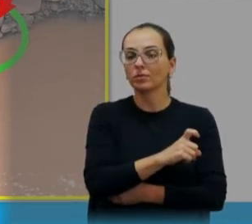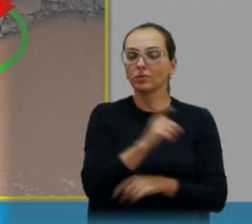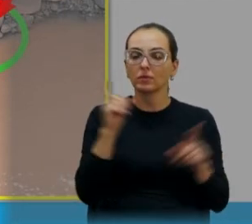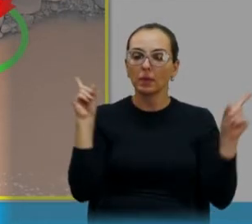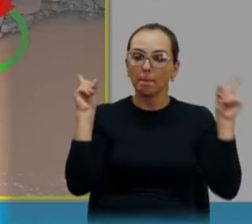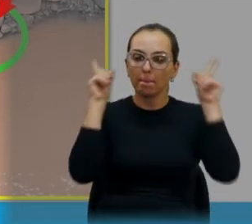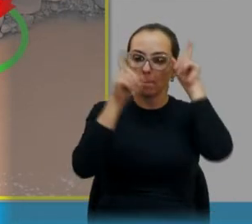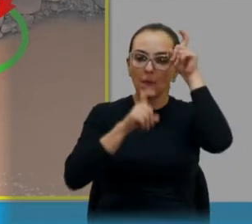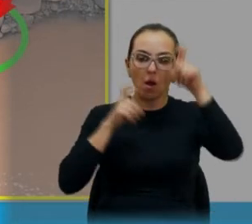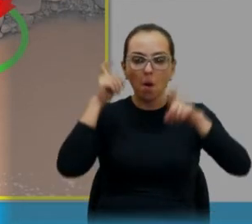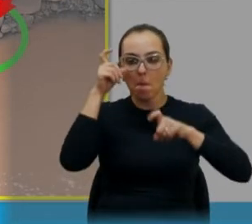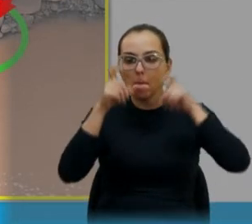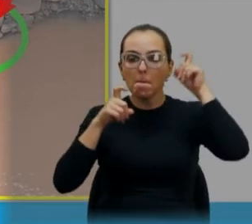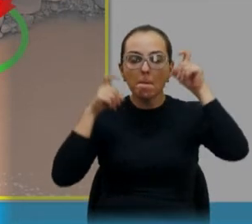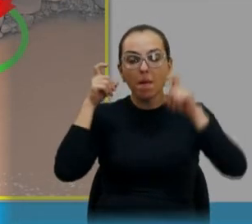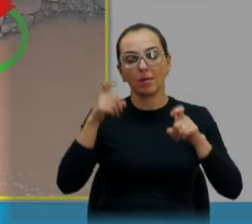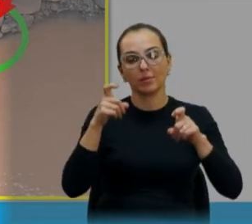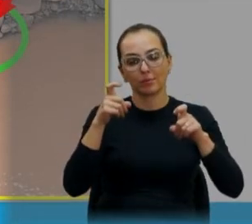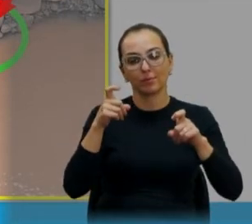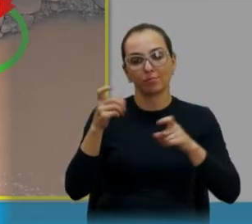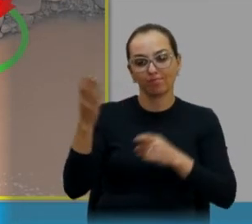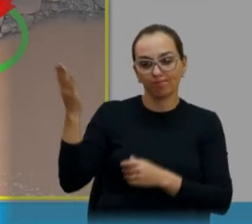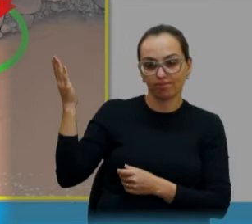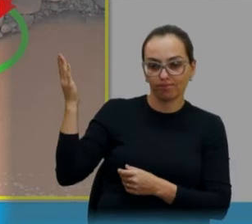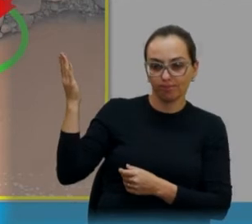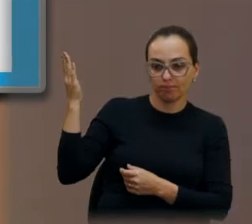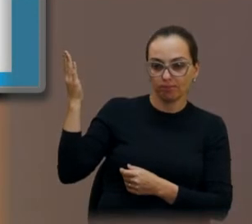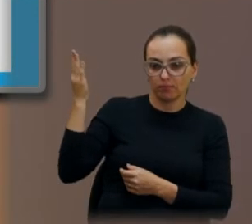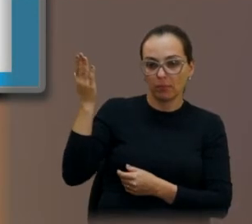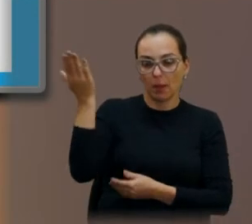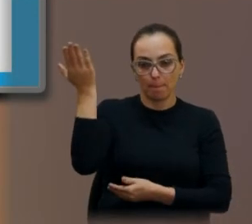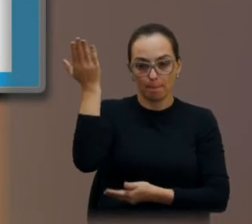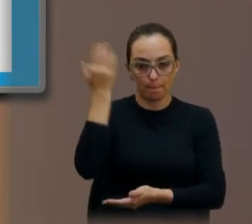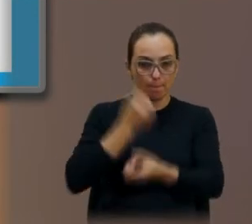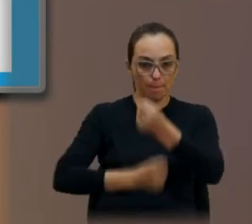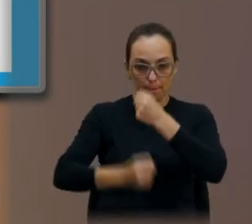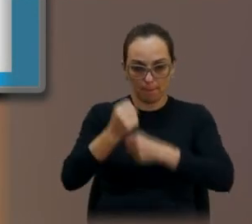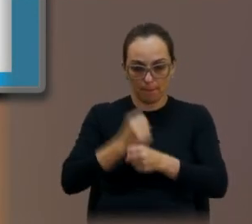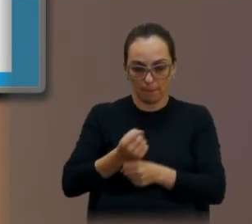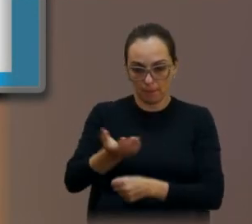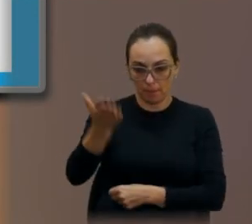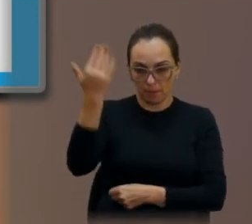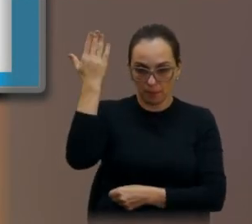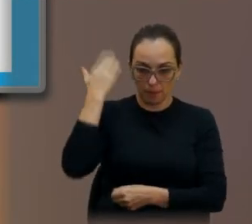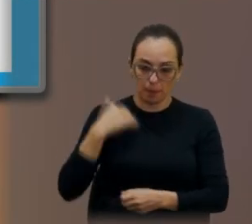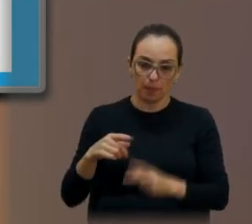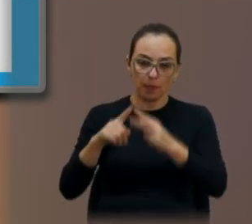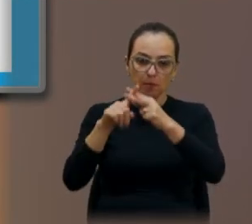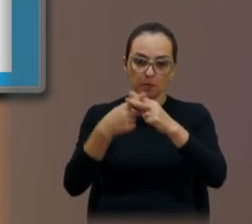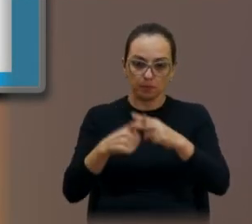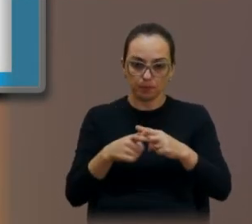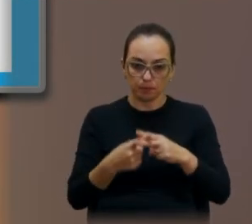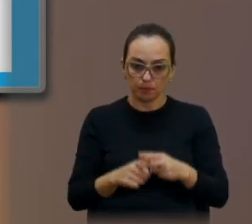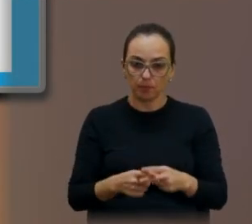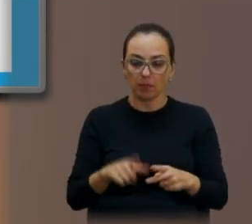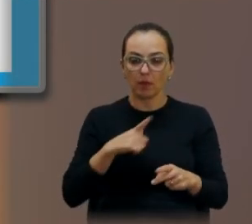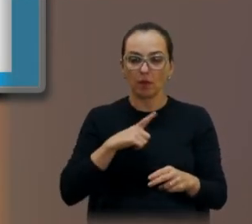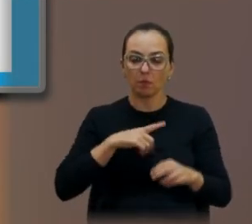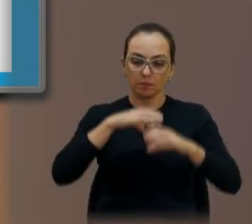Quando teve uma reforma anos anteriores, o próprio engenheiro João Bernal